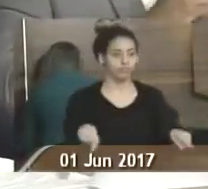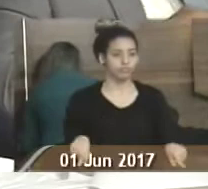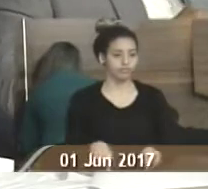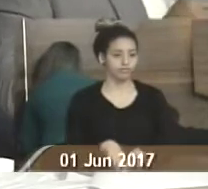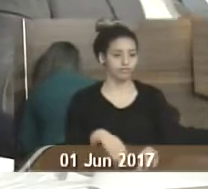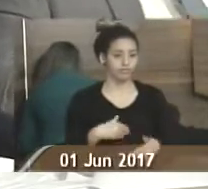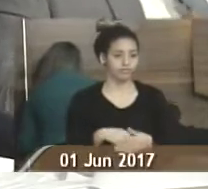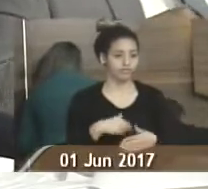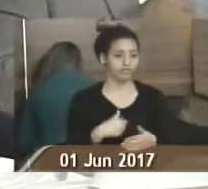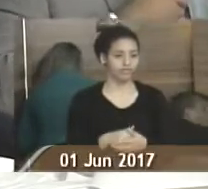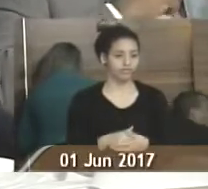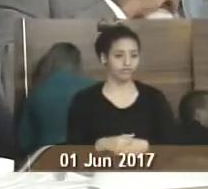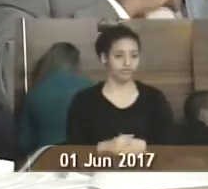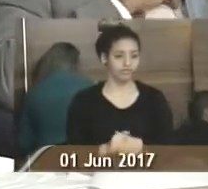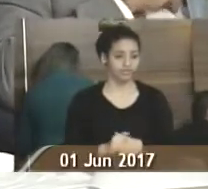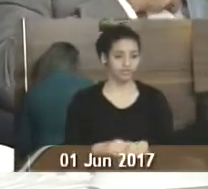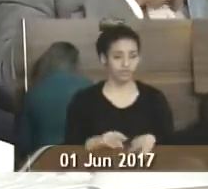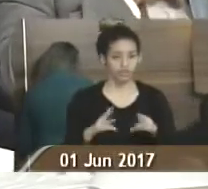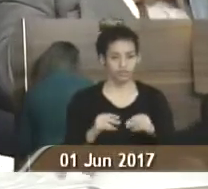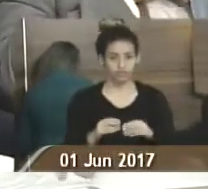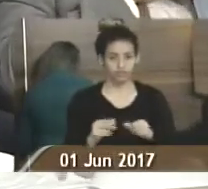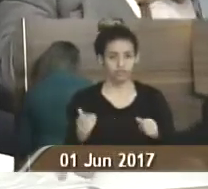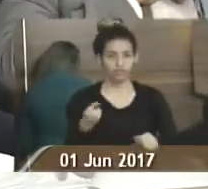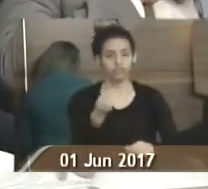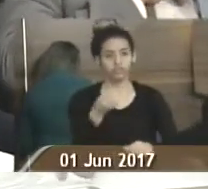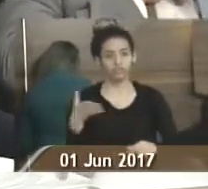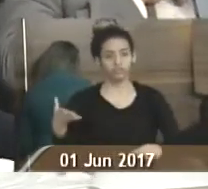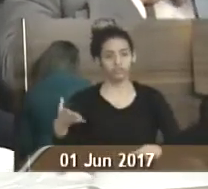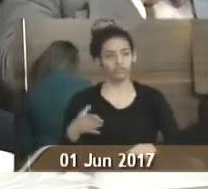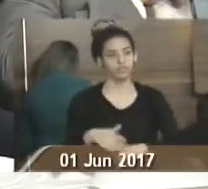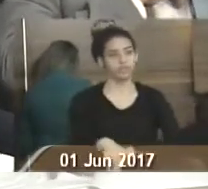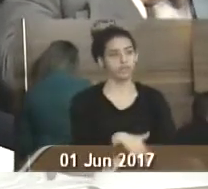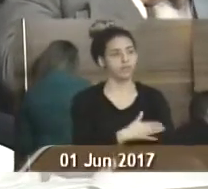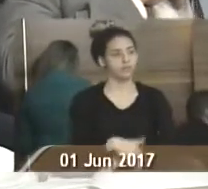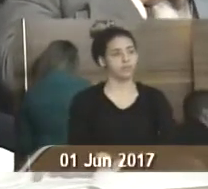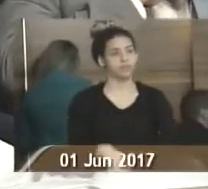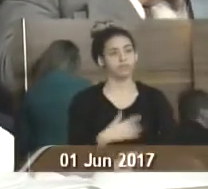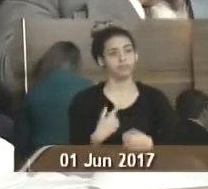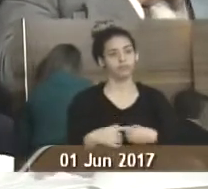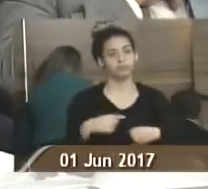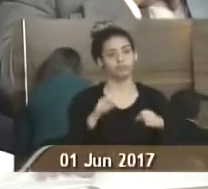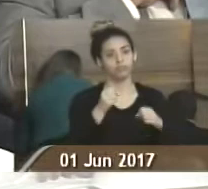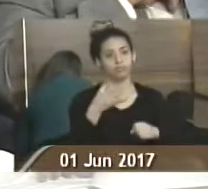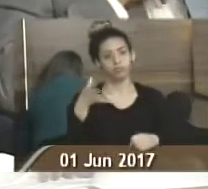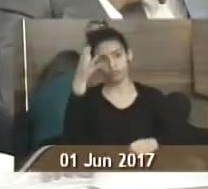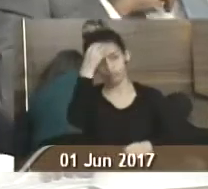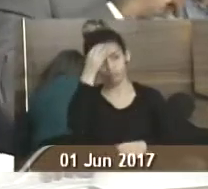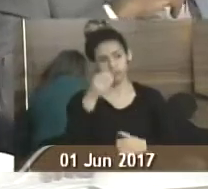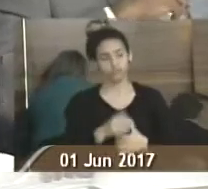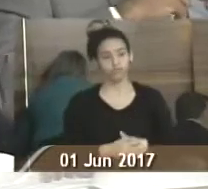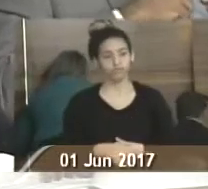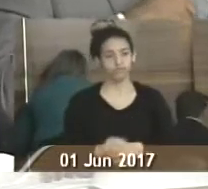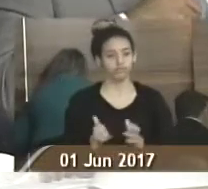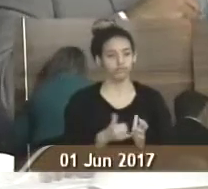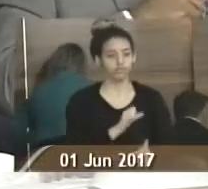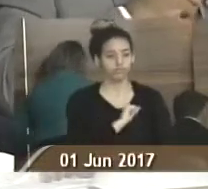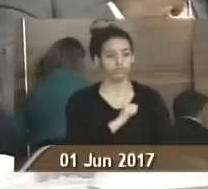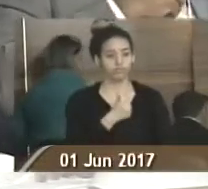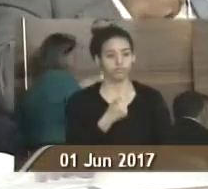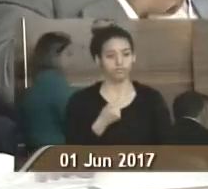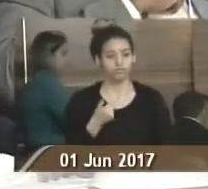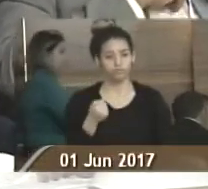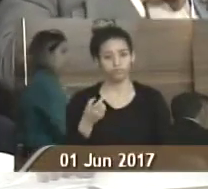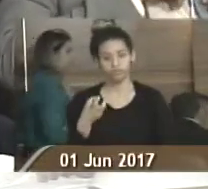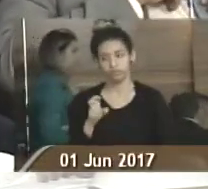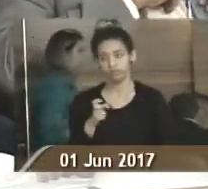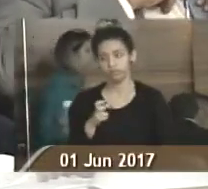com a colocação de uma nova camada de areia na Travessa Vinícius de Moraes, bairro Nova Angra. Indicação 1755, de